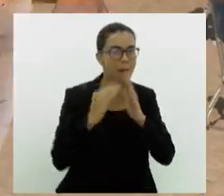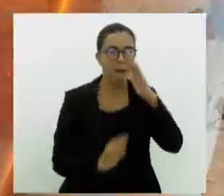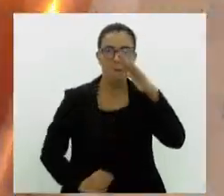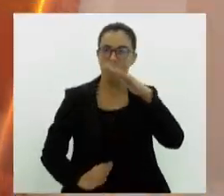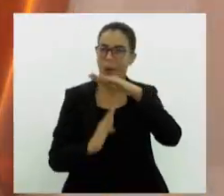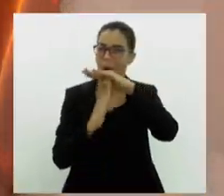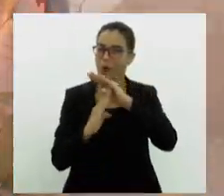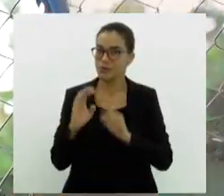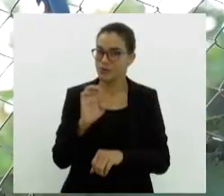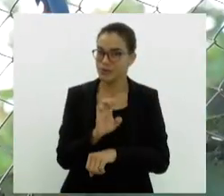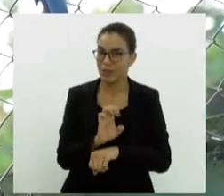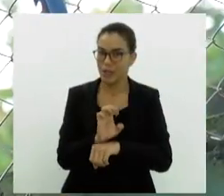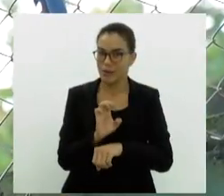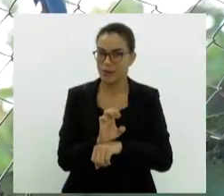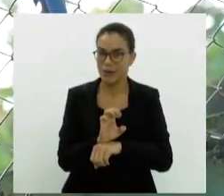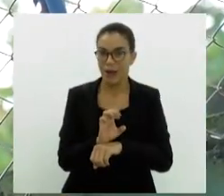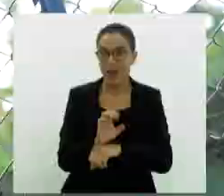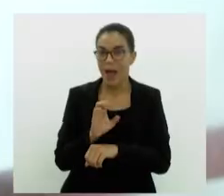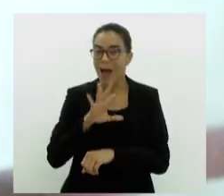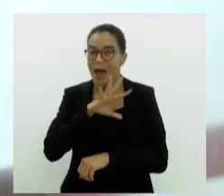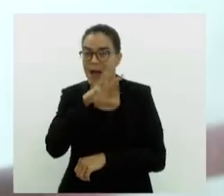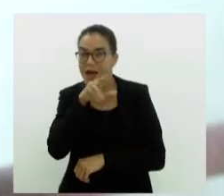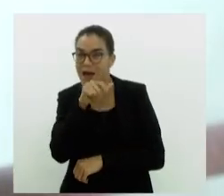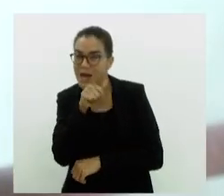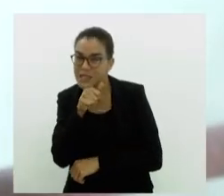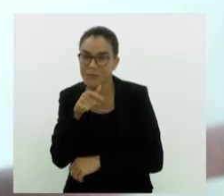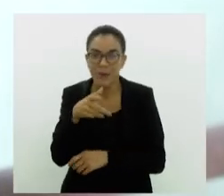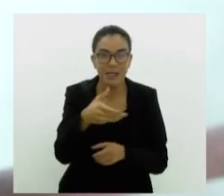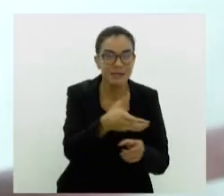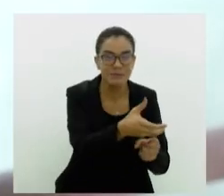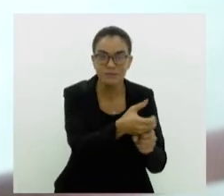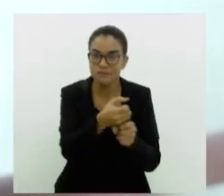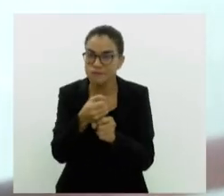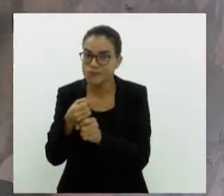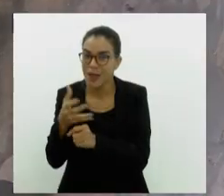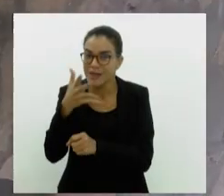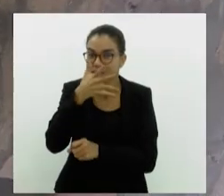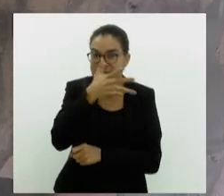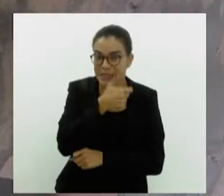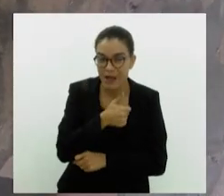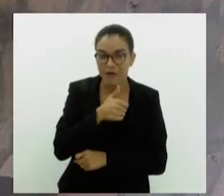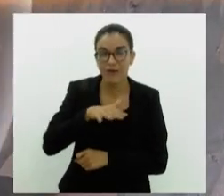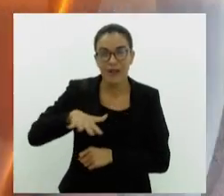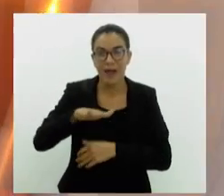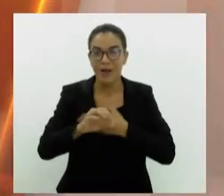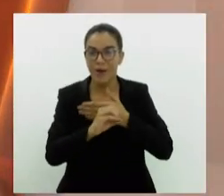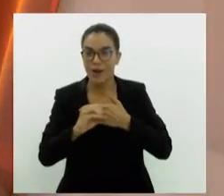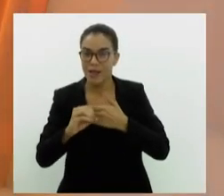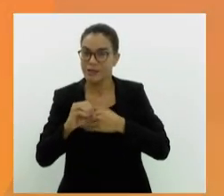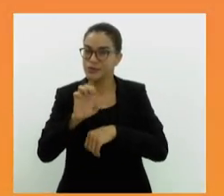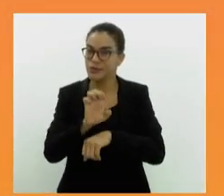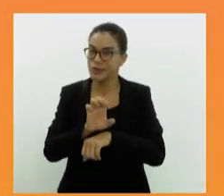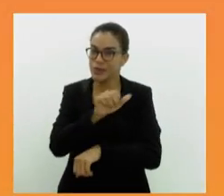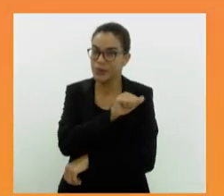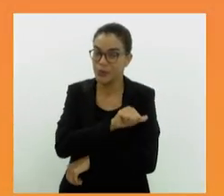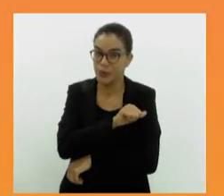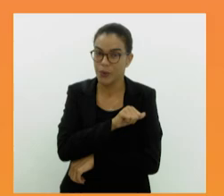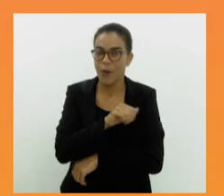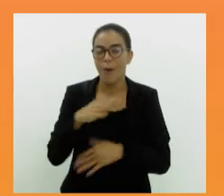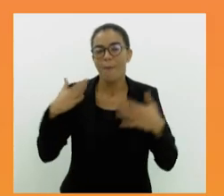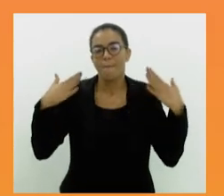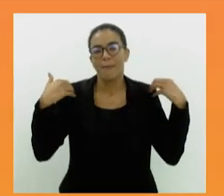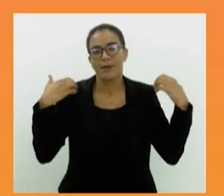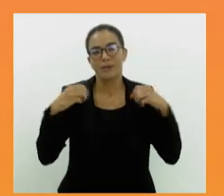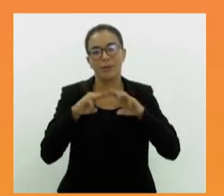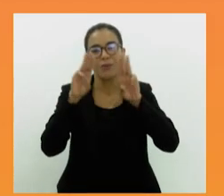no estado. Animais silvestres são resgatados em Vargem Grande, na zona oeste do rio. Um passeio pelo